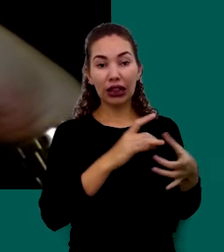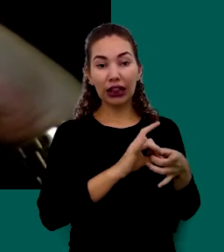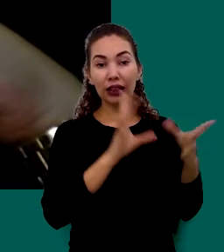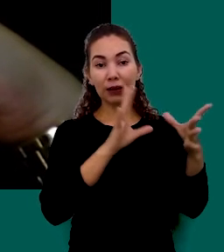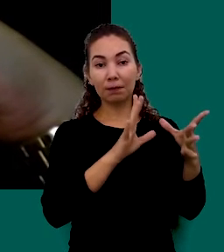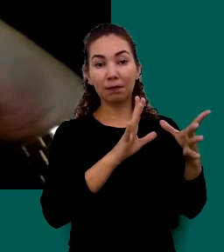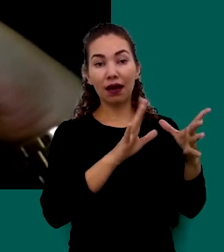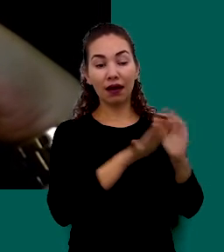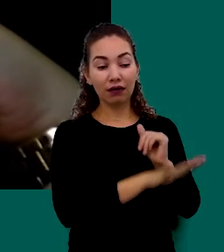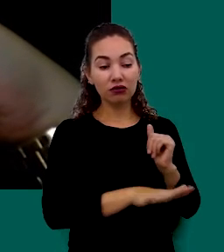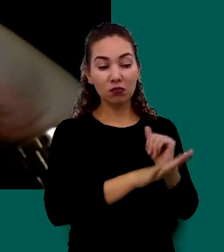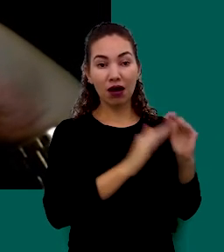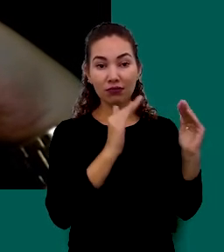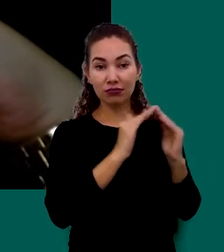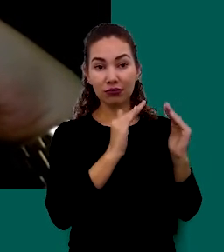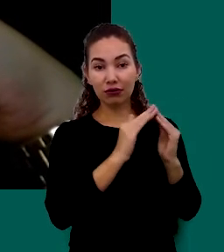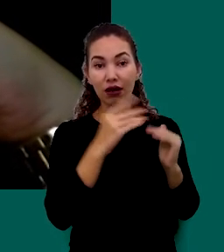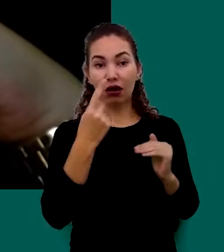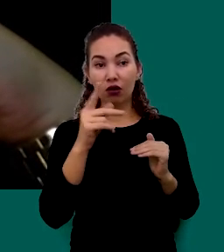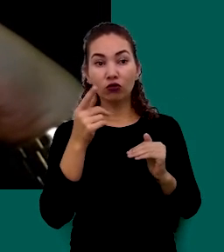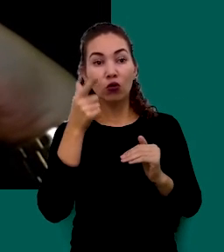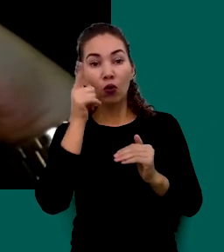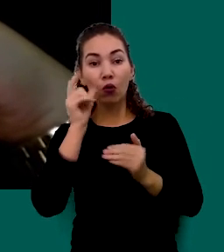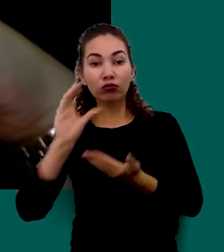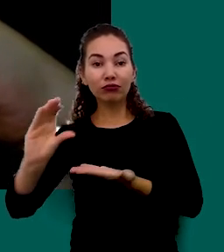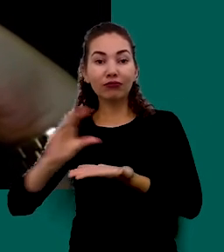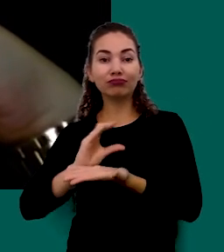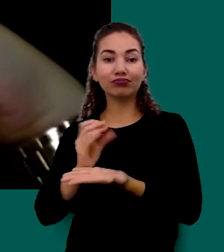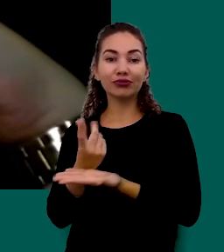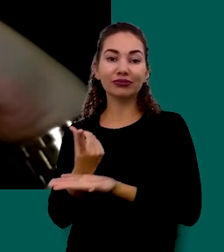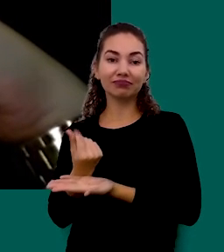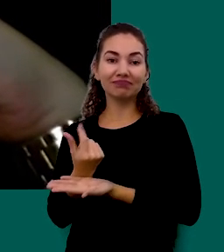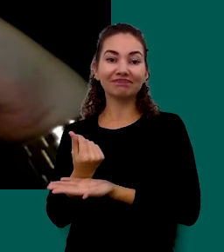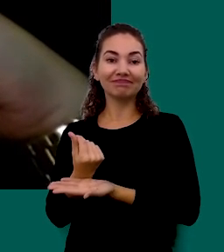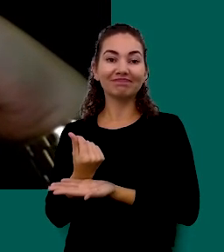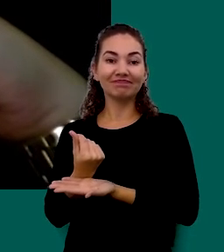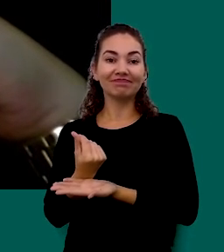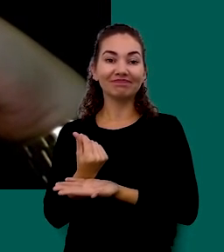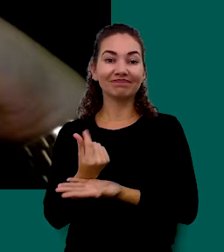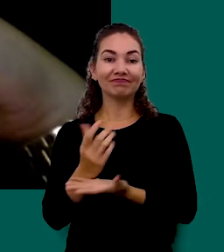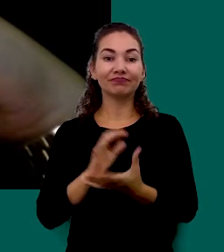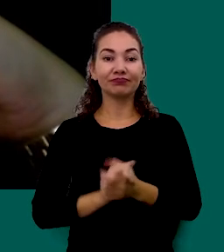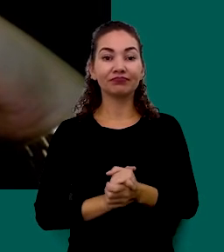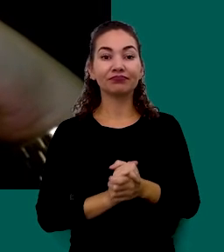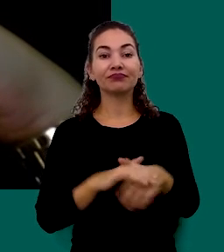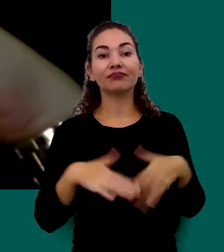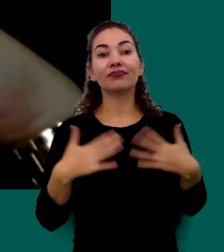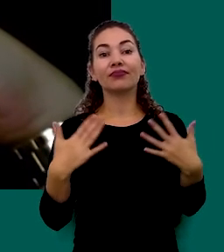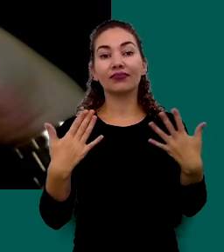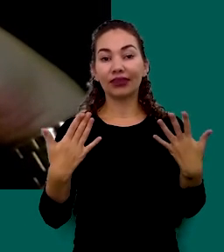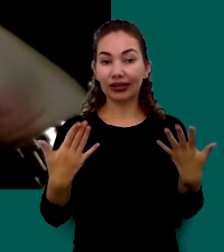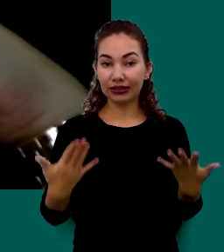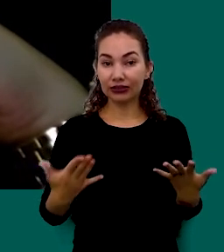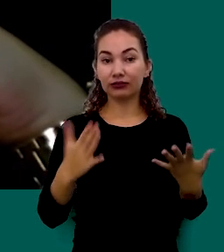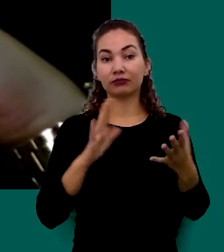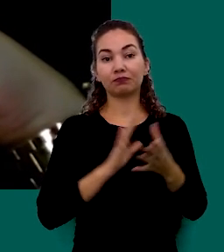Você Gera Uma Entrada De Recursos Então Como